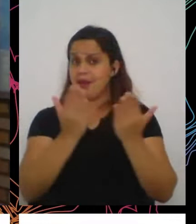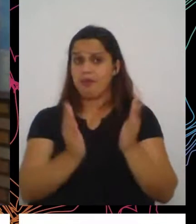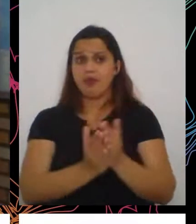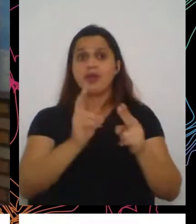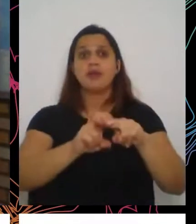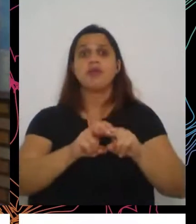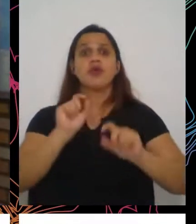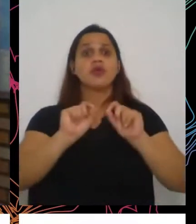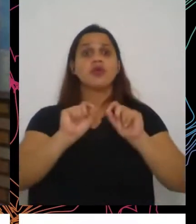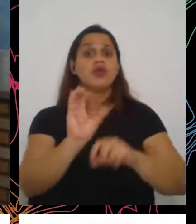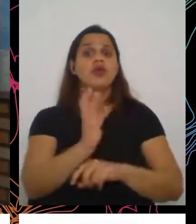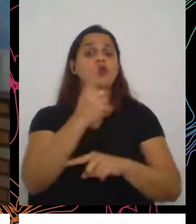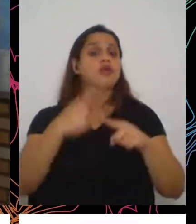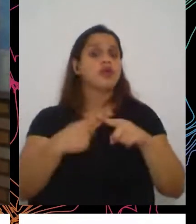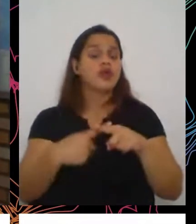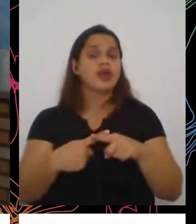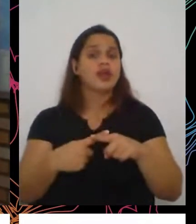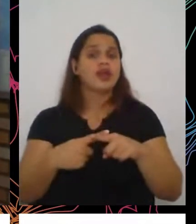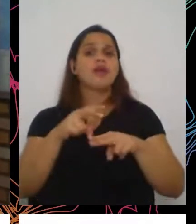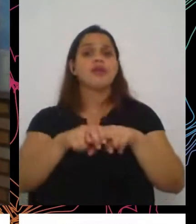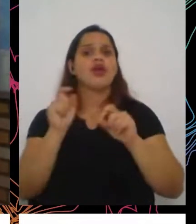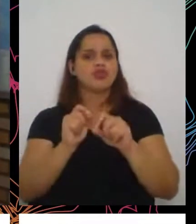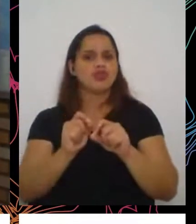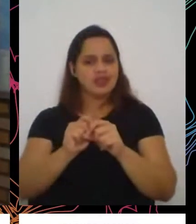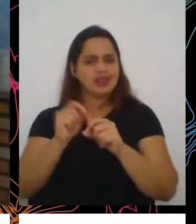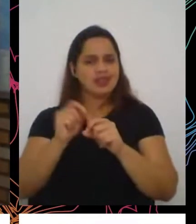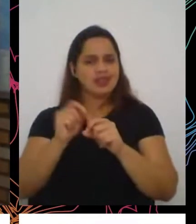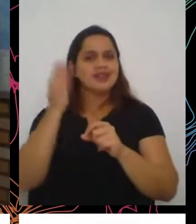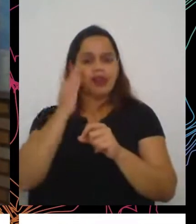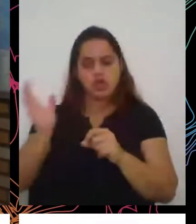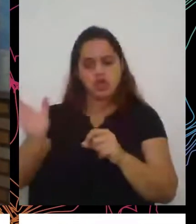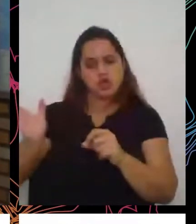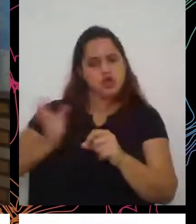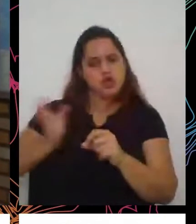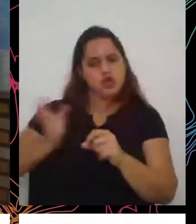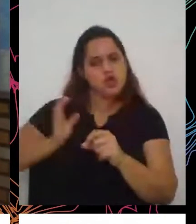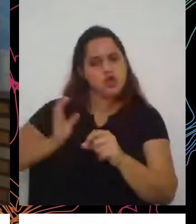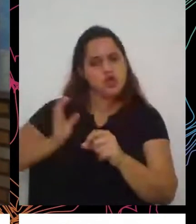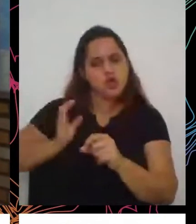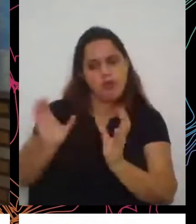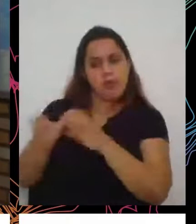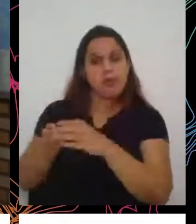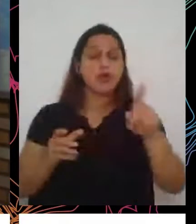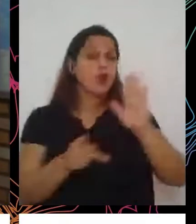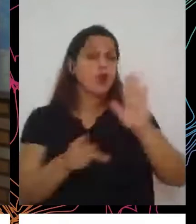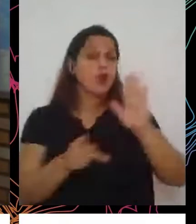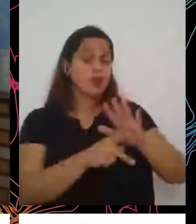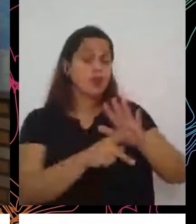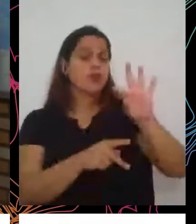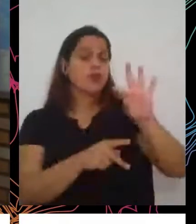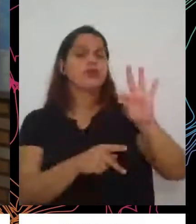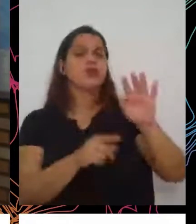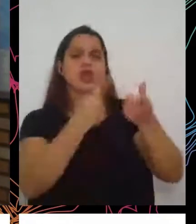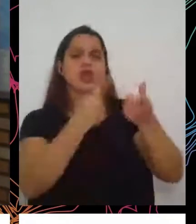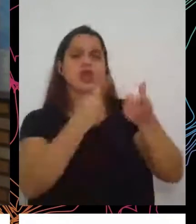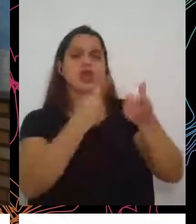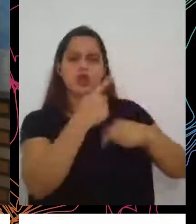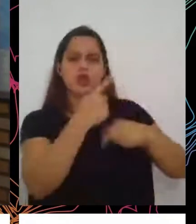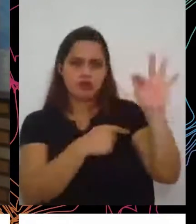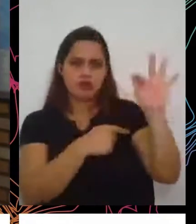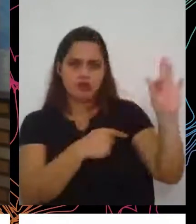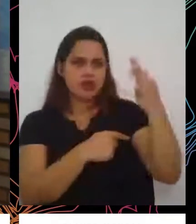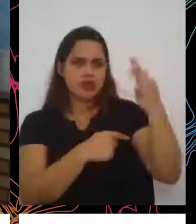Da desigualdade da concentração de renda. O próprio economista francês, o Thomas Piketty, nos seus últimos